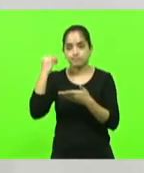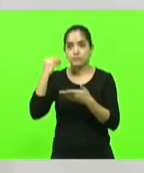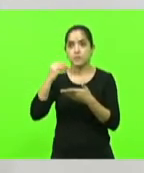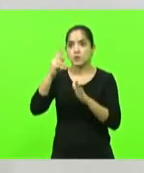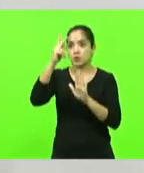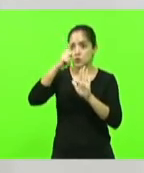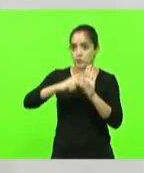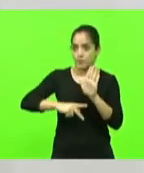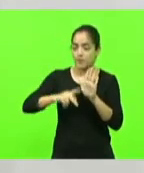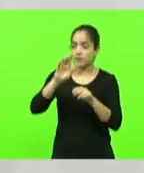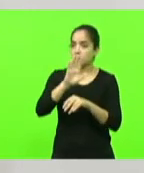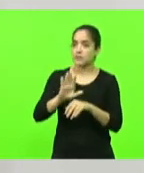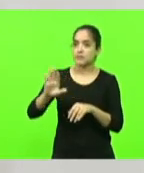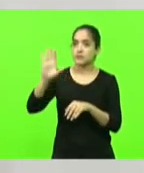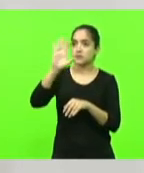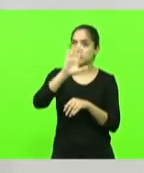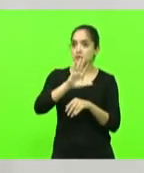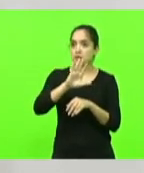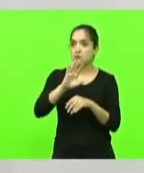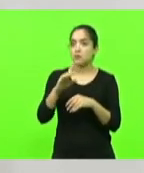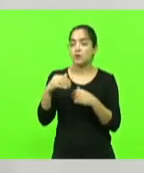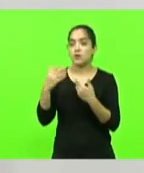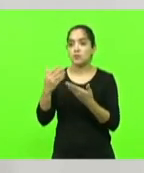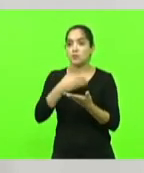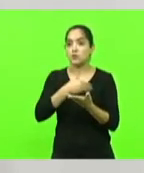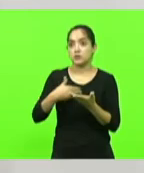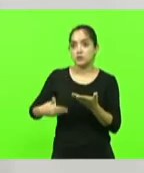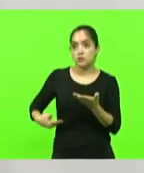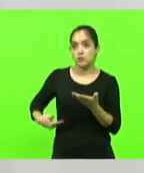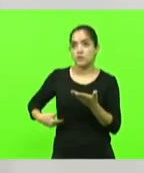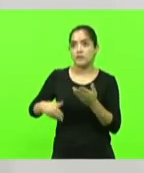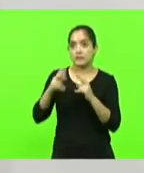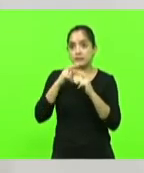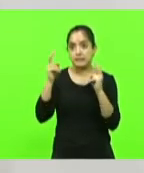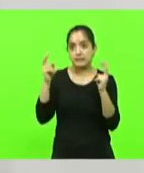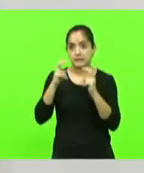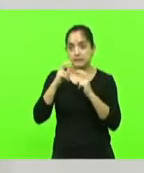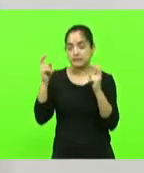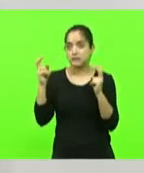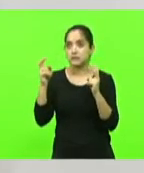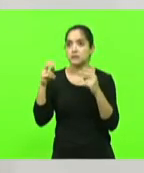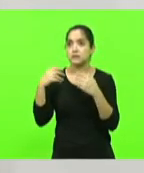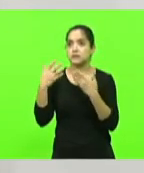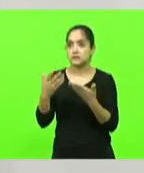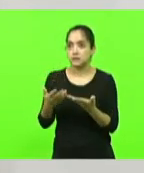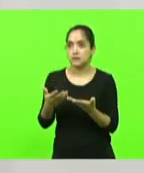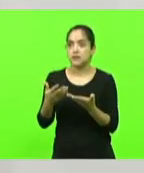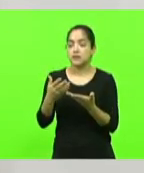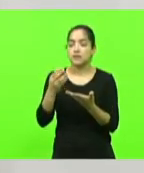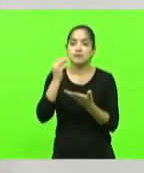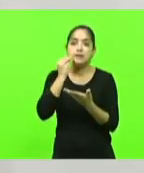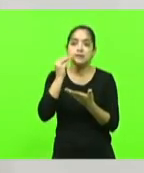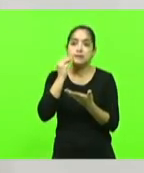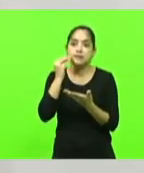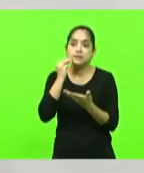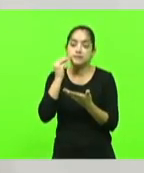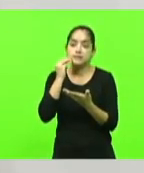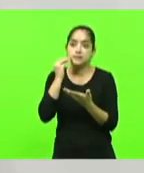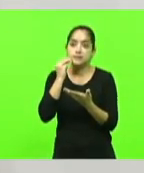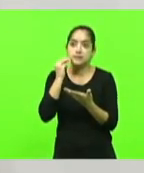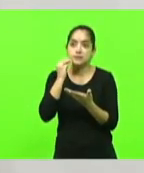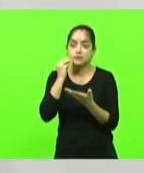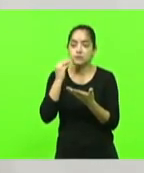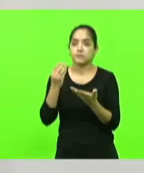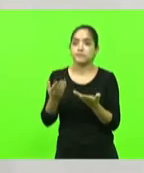por esse governo que grita bastante aquela velha expressão né está tentando tirar lã de